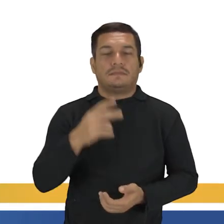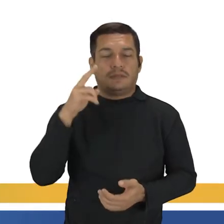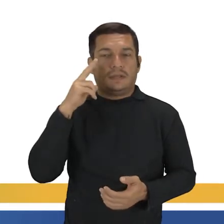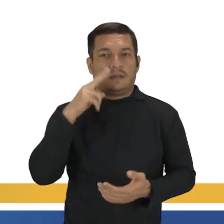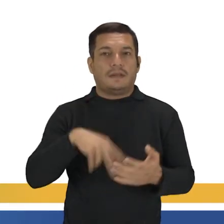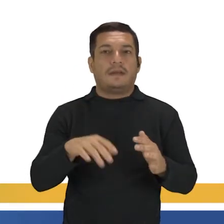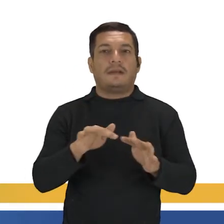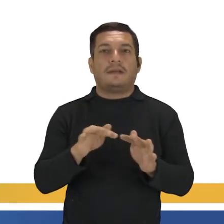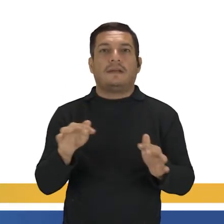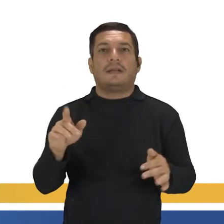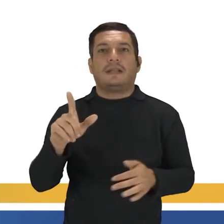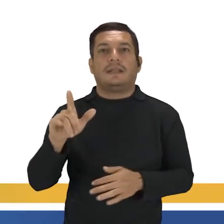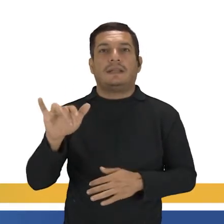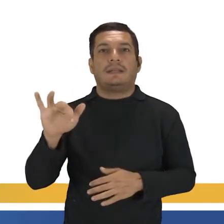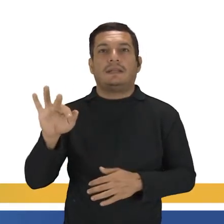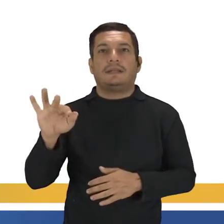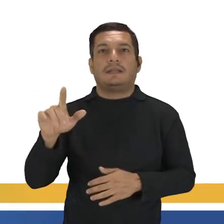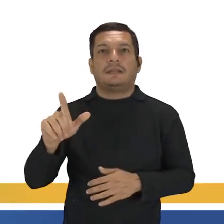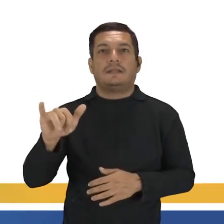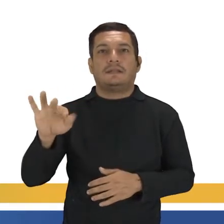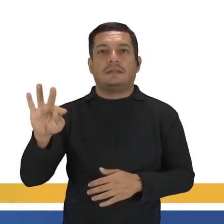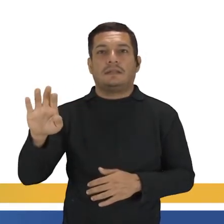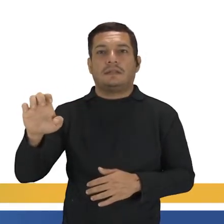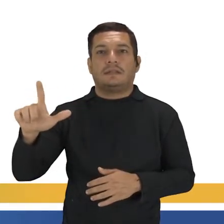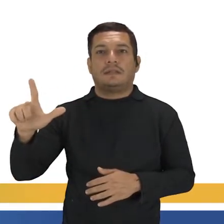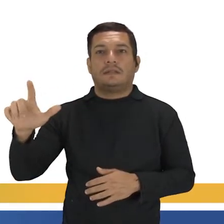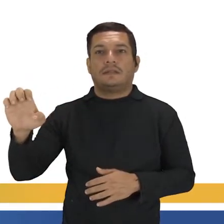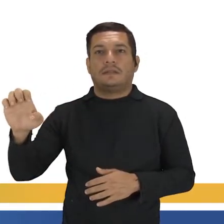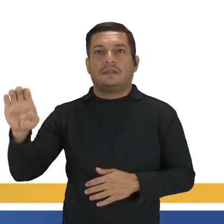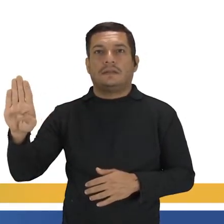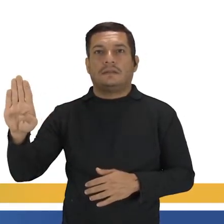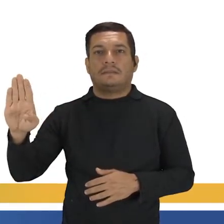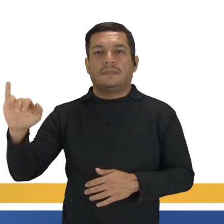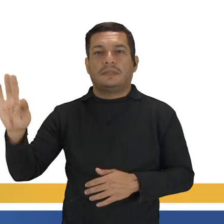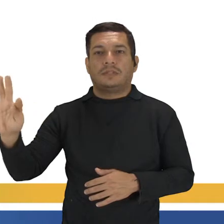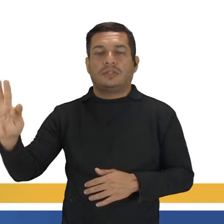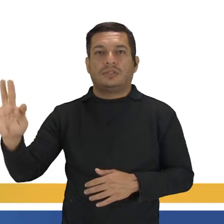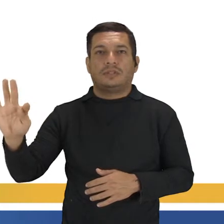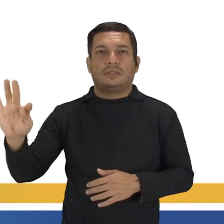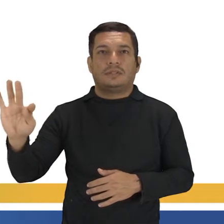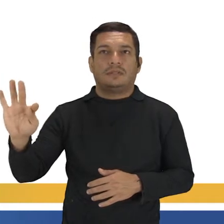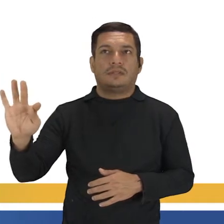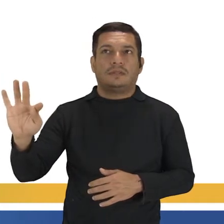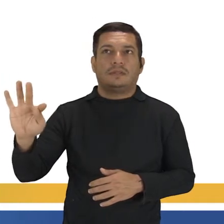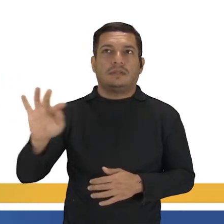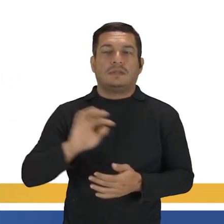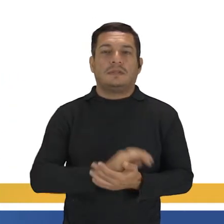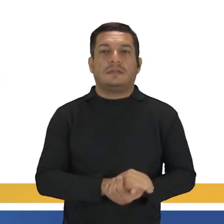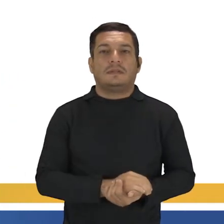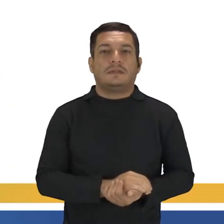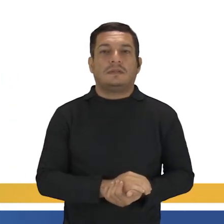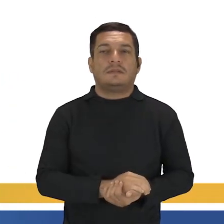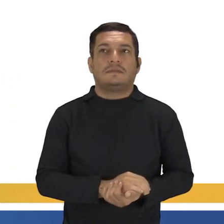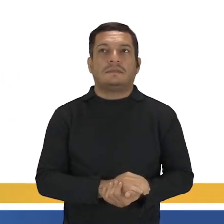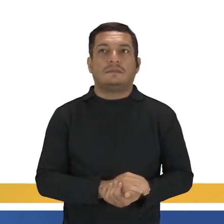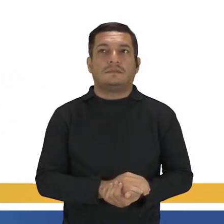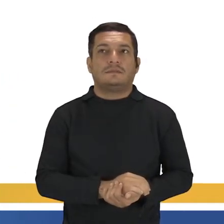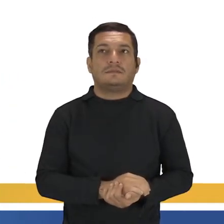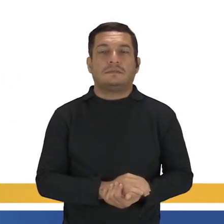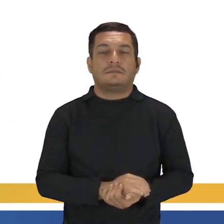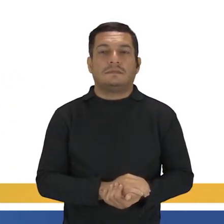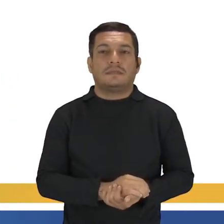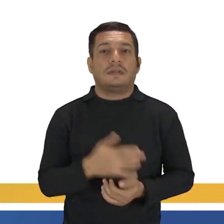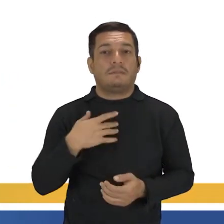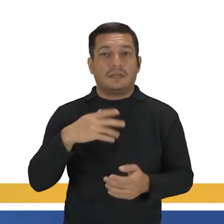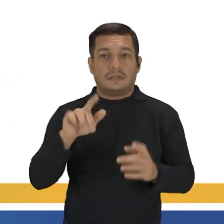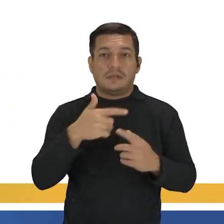no final? Little bit. Tá? Little no inglês mais britânico, né? Mas no inglês americano,